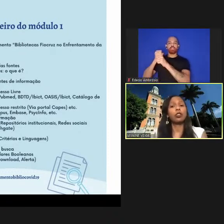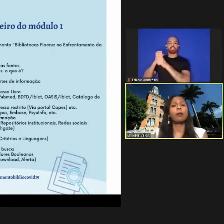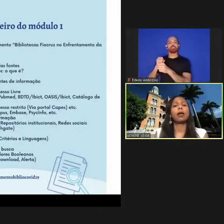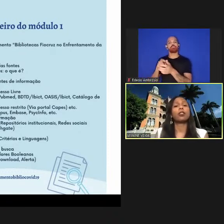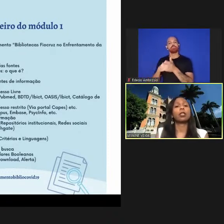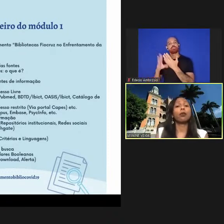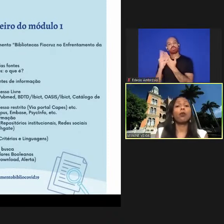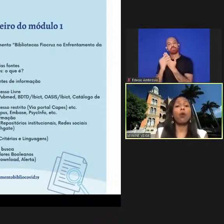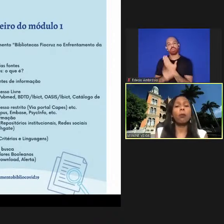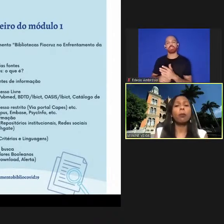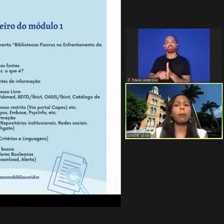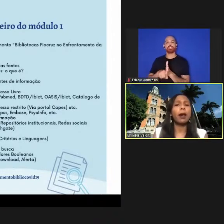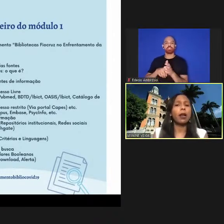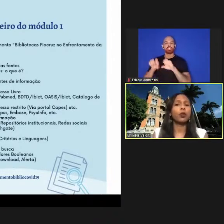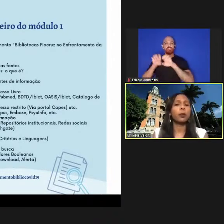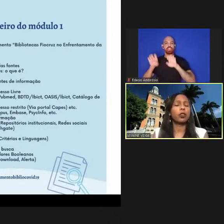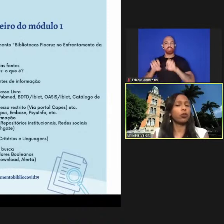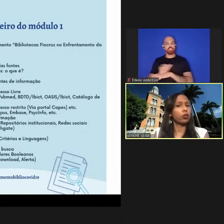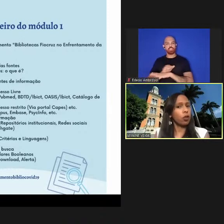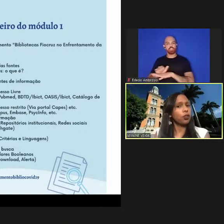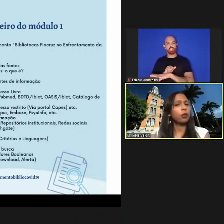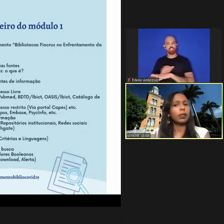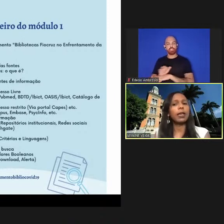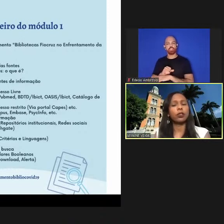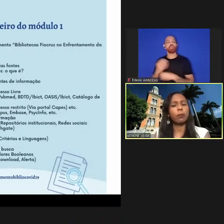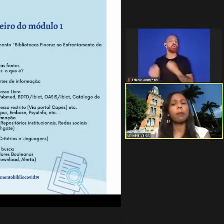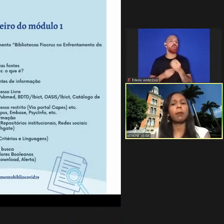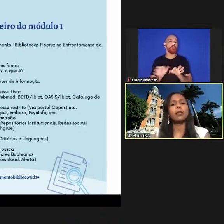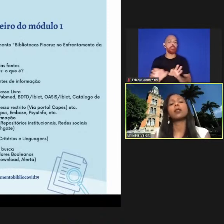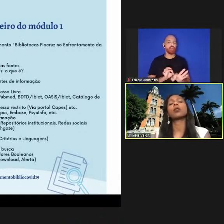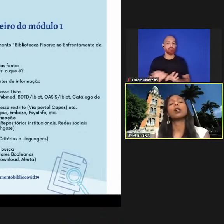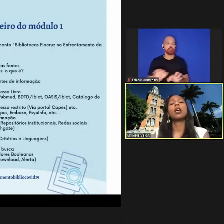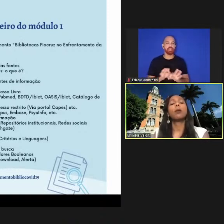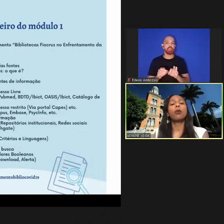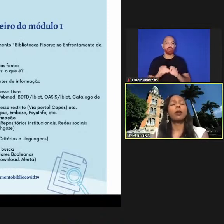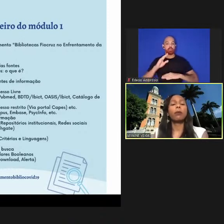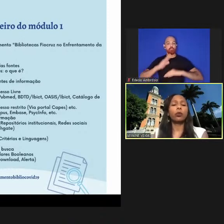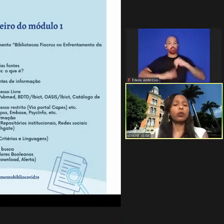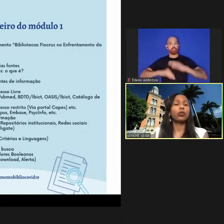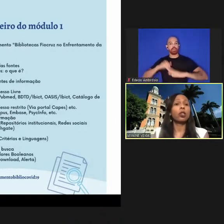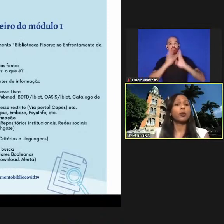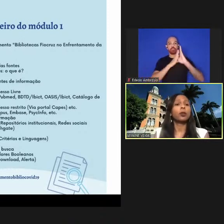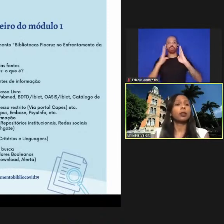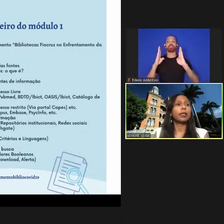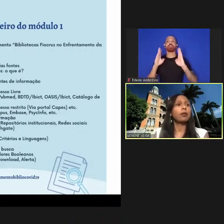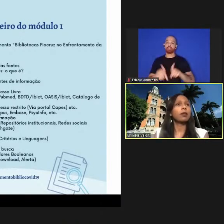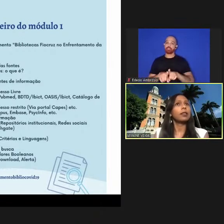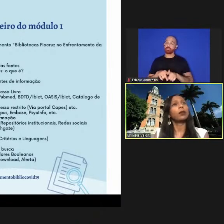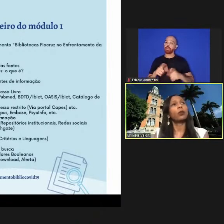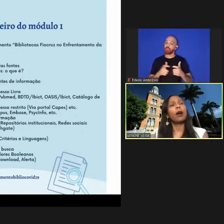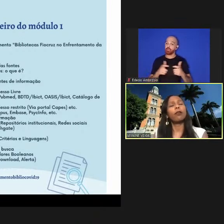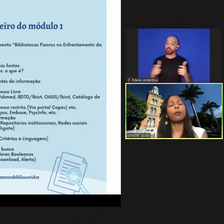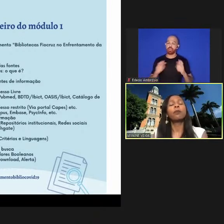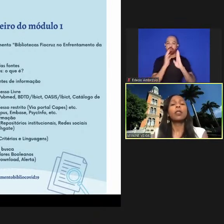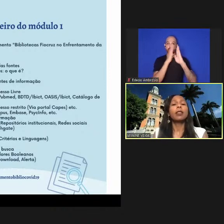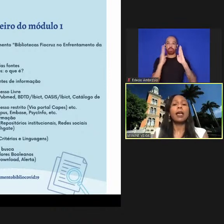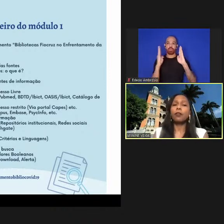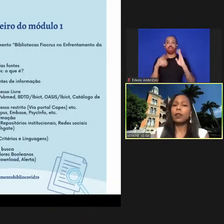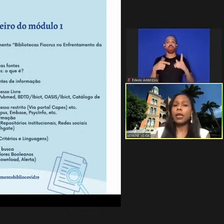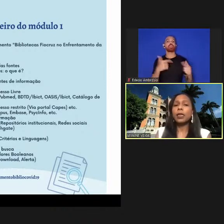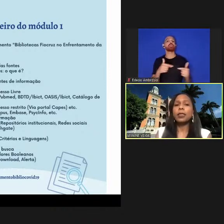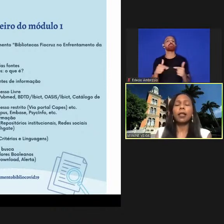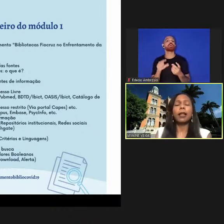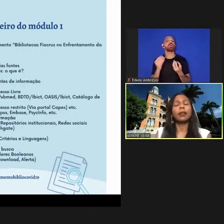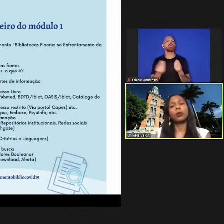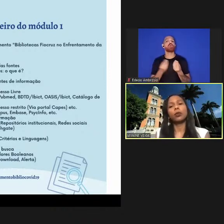revisão sistemática então como preparar os nossos bibliotecários também para isso porque muitos dos nossos bibliotecários eles atuavam na